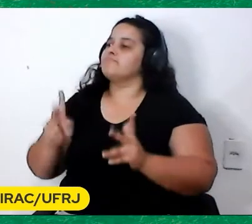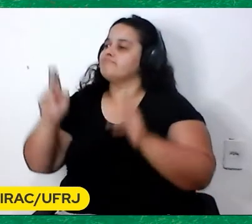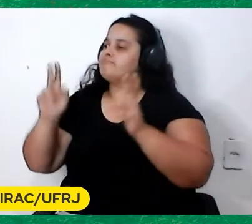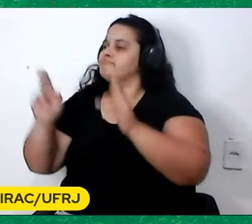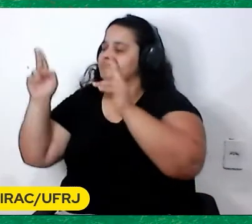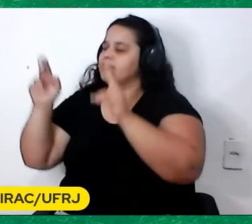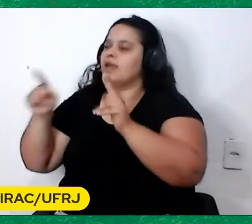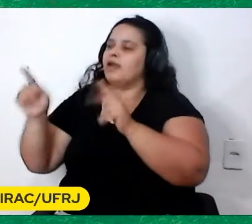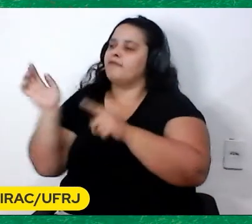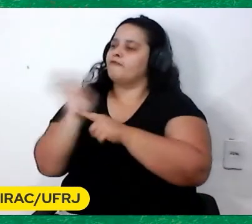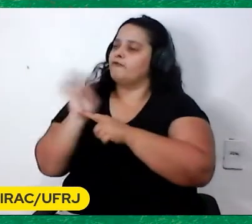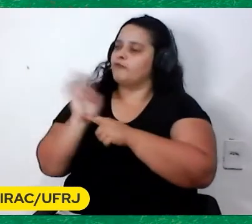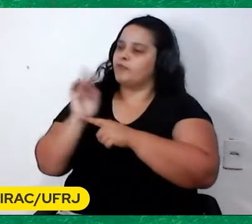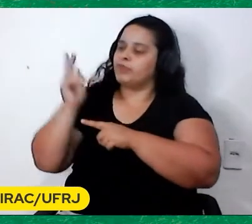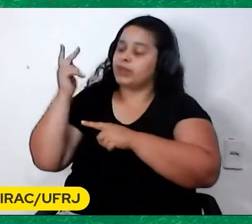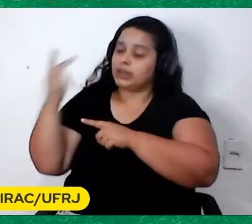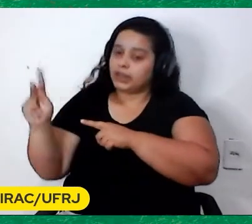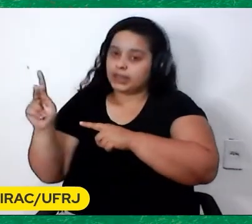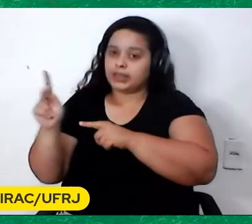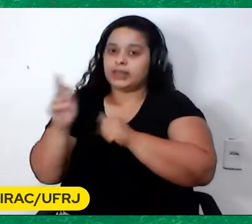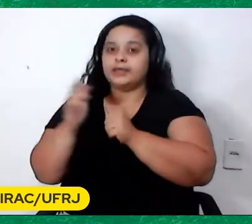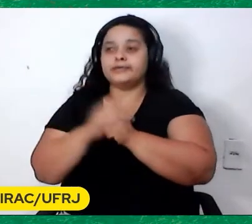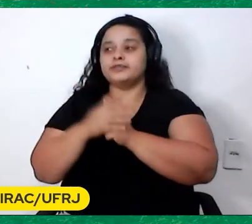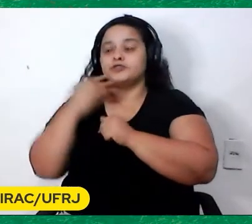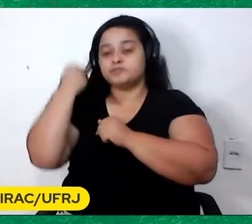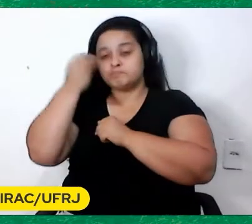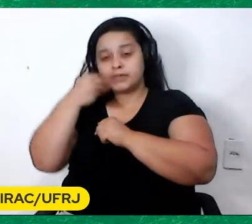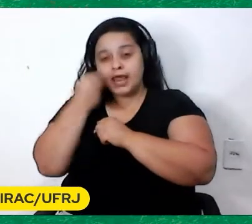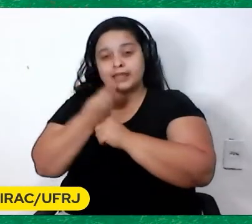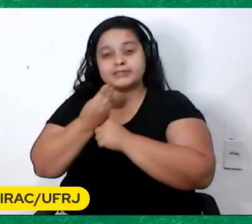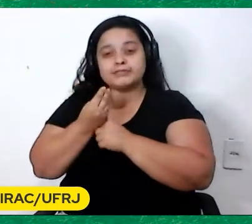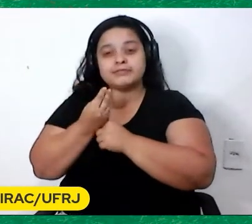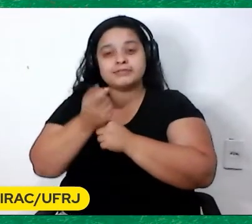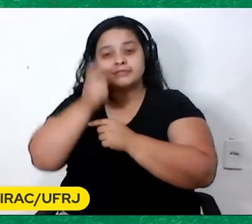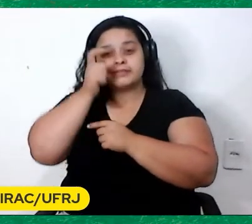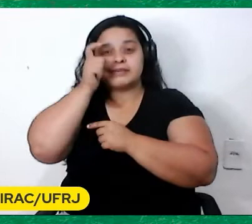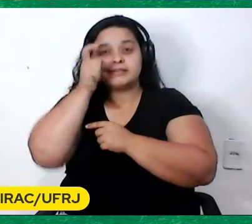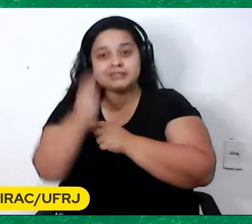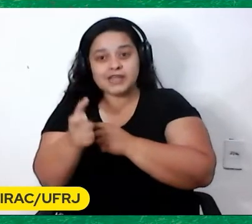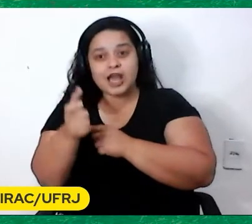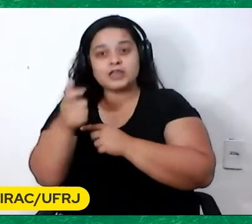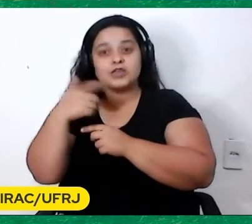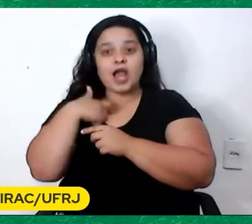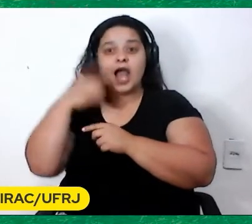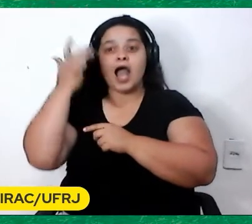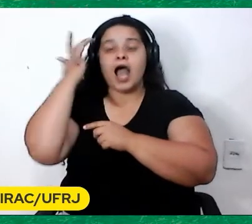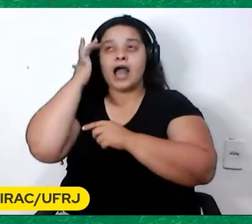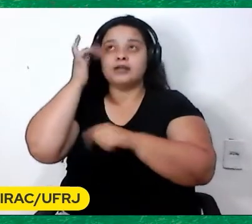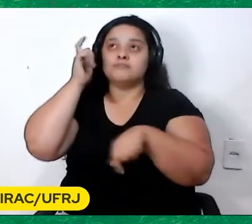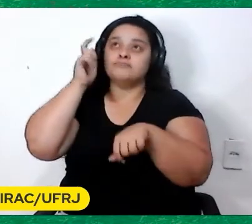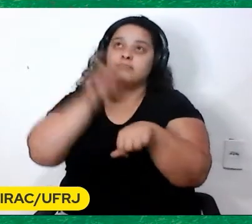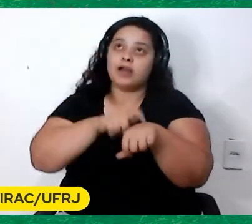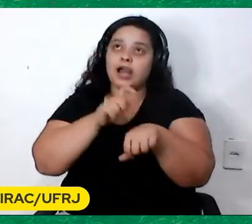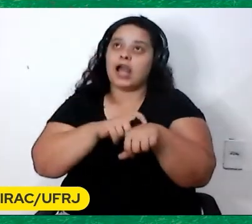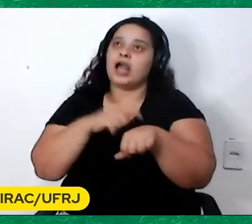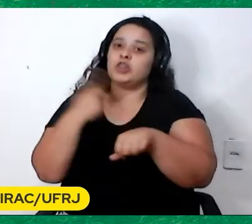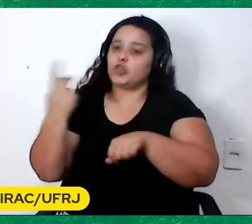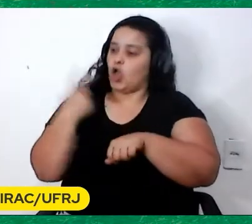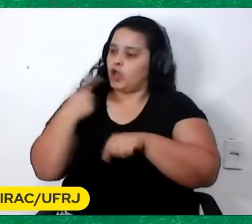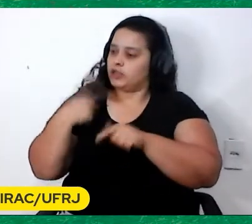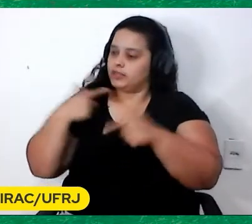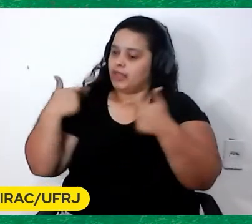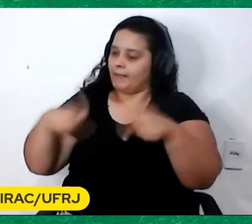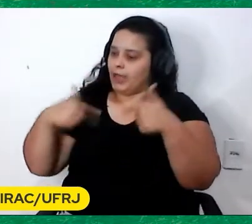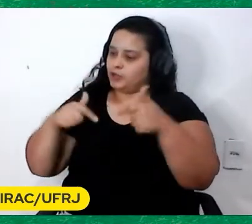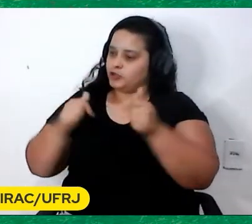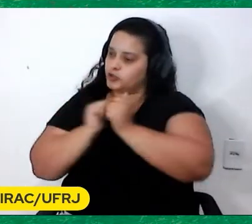Foi uma experiência muito interessante E eu acho que a partir do momento Que a gente estava trabalhando juntos Fomos nos